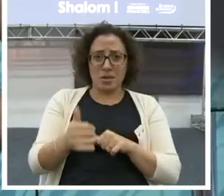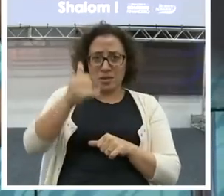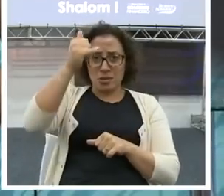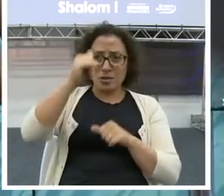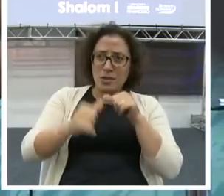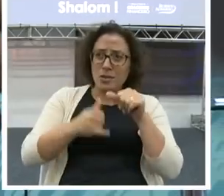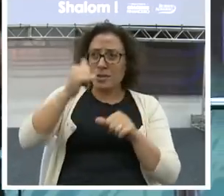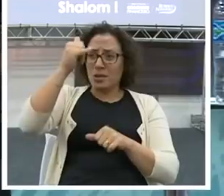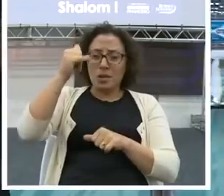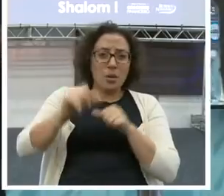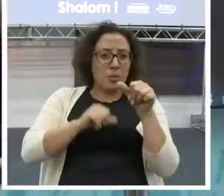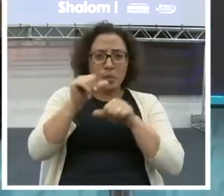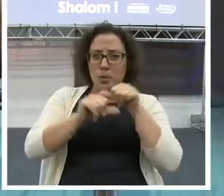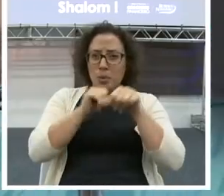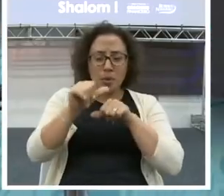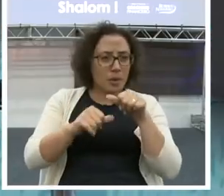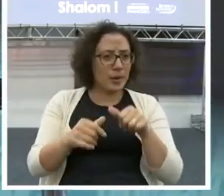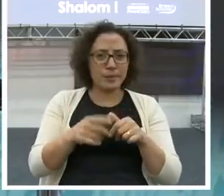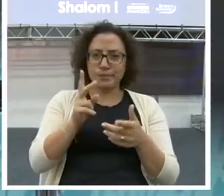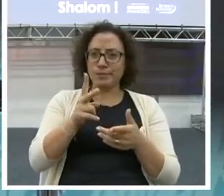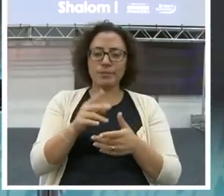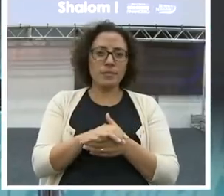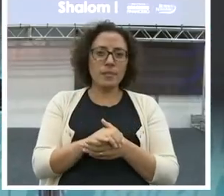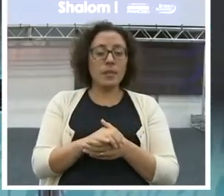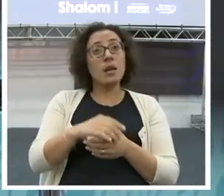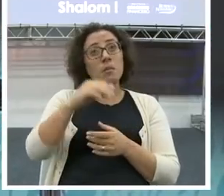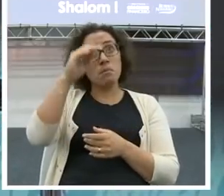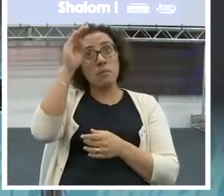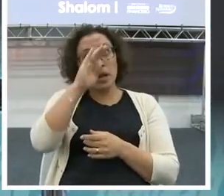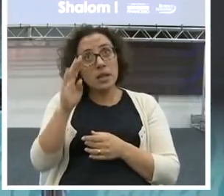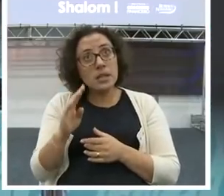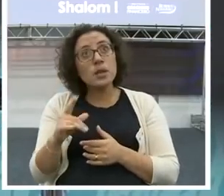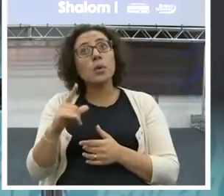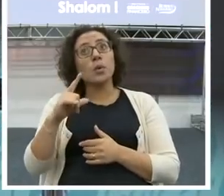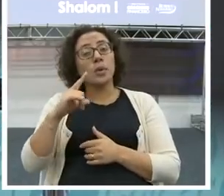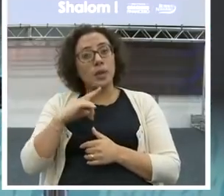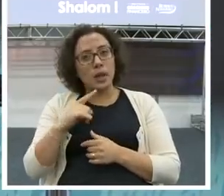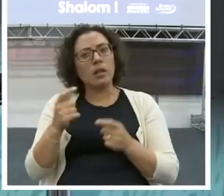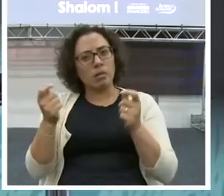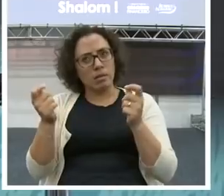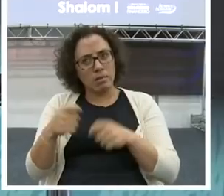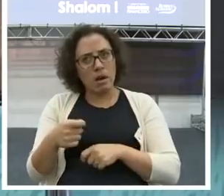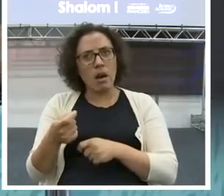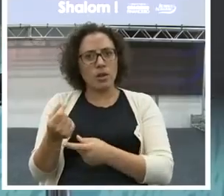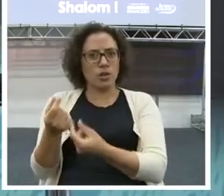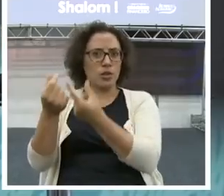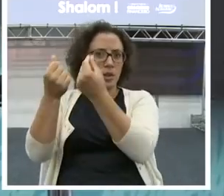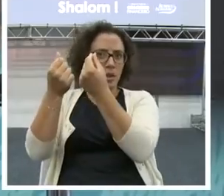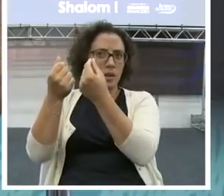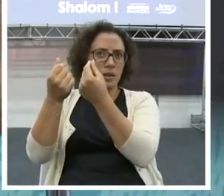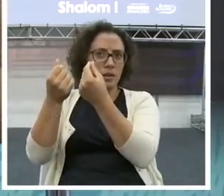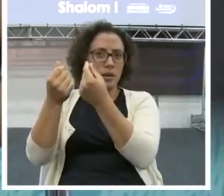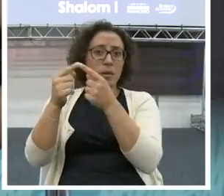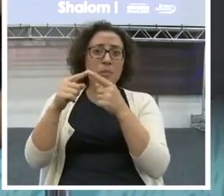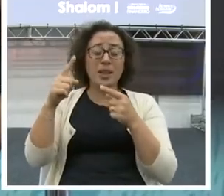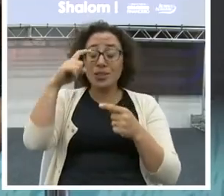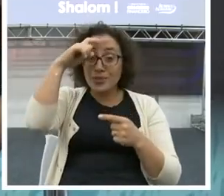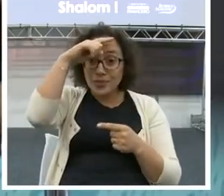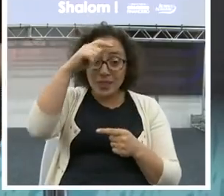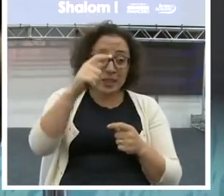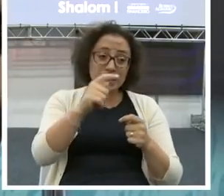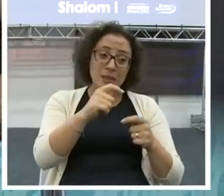O Brasil, ele é o mais fácil para você ganhar dinheiro devido às taxas, mas o mais complicado para você fazer essa gestão.